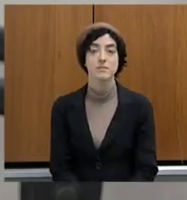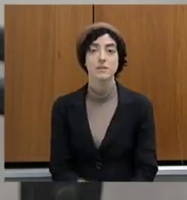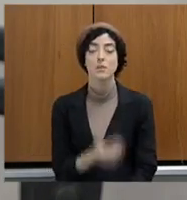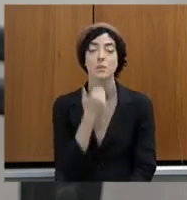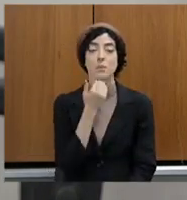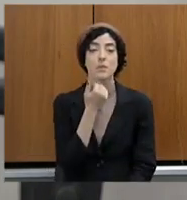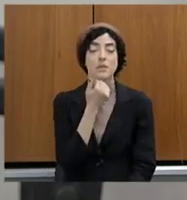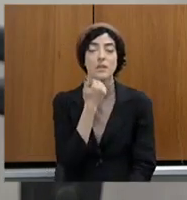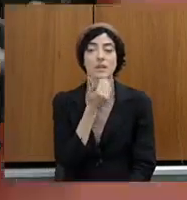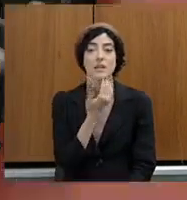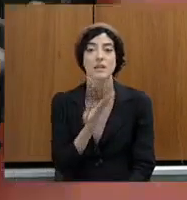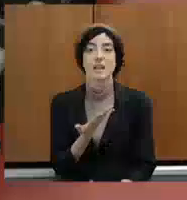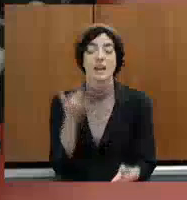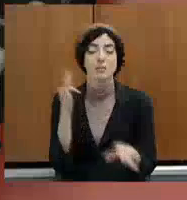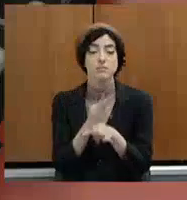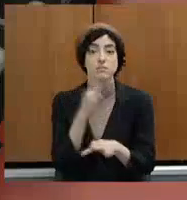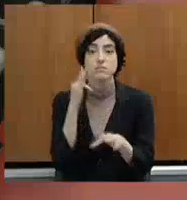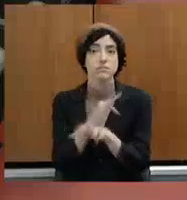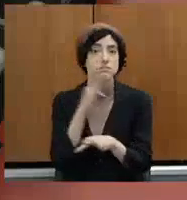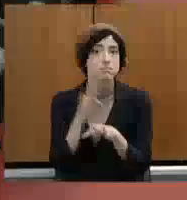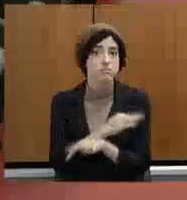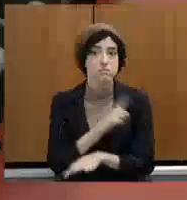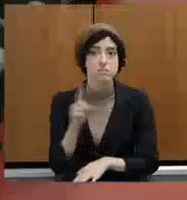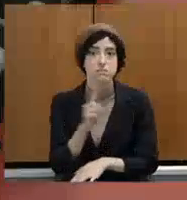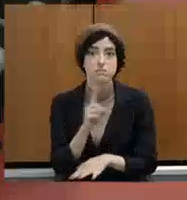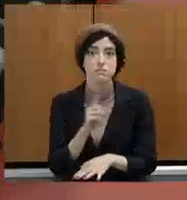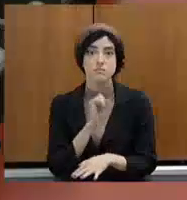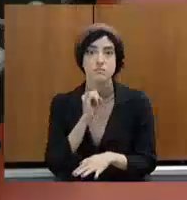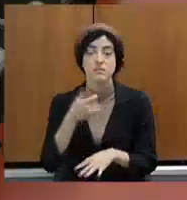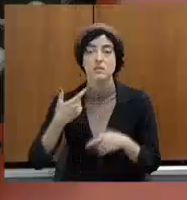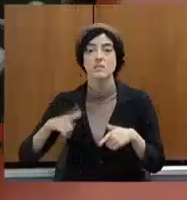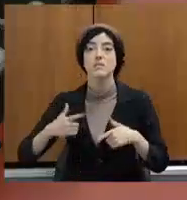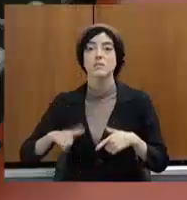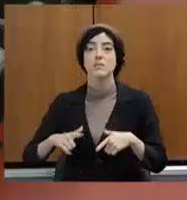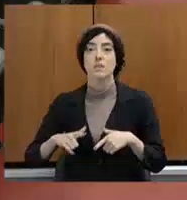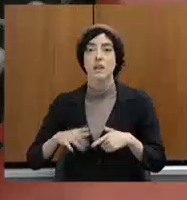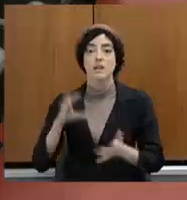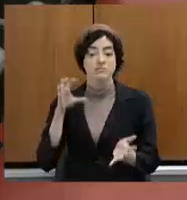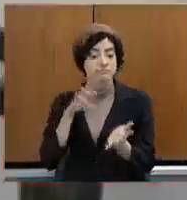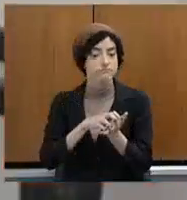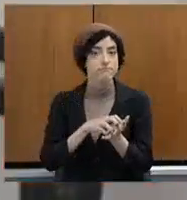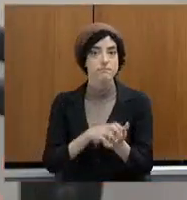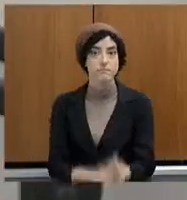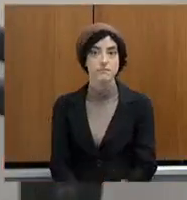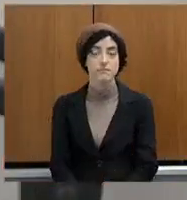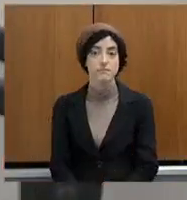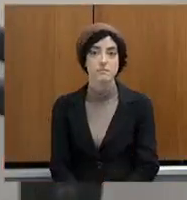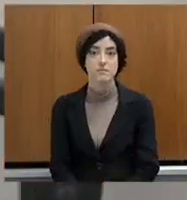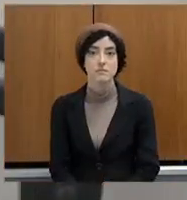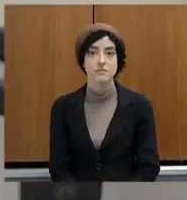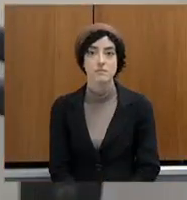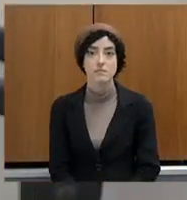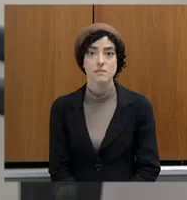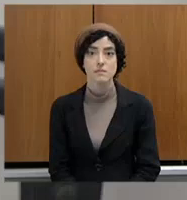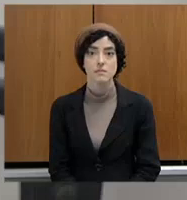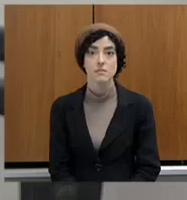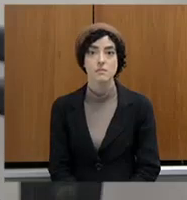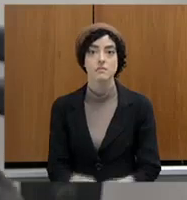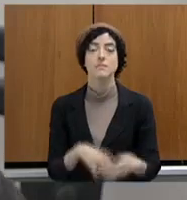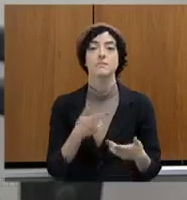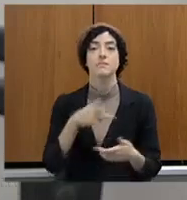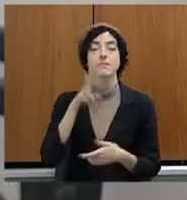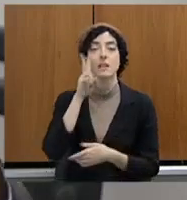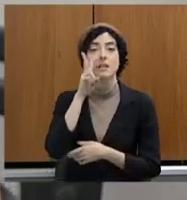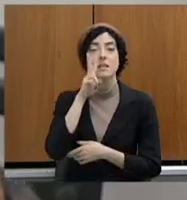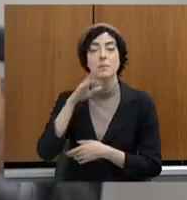Se não houver o empenho. Nós ouvimos aqui, Celise, na segunda-feira o comando da PM. Ele